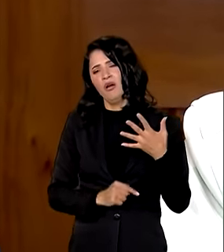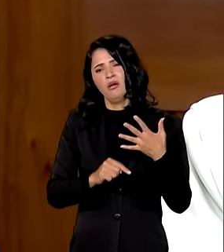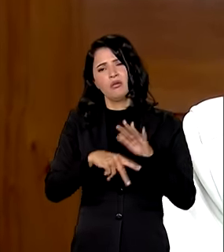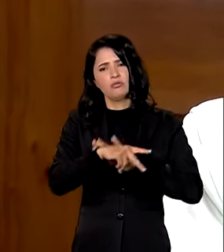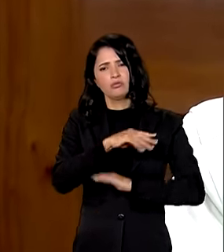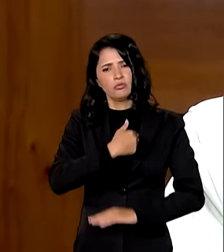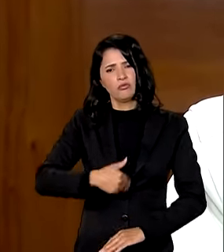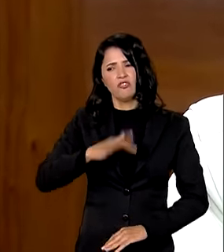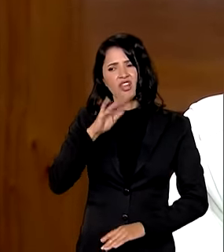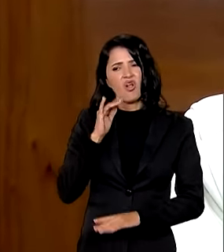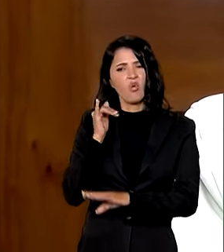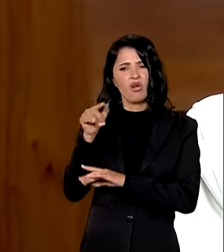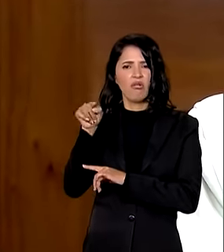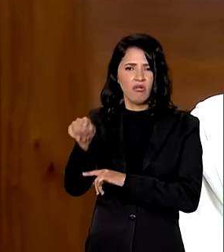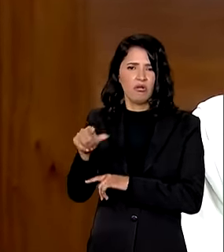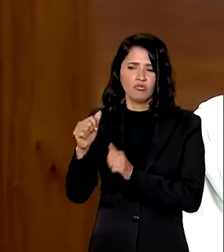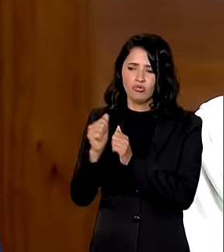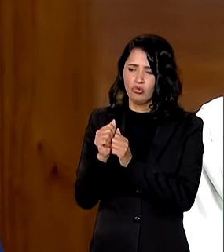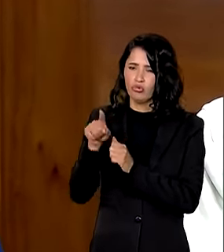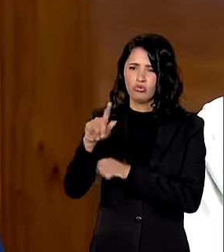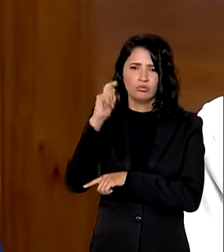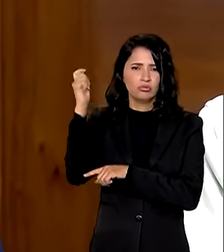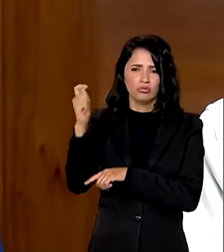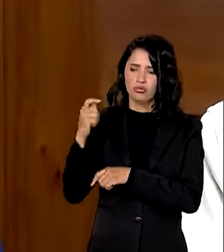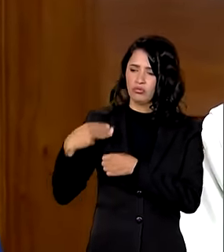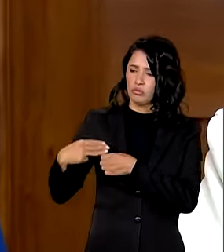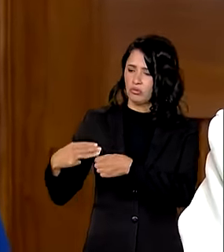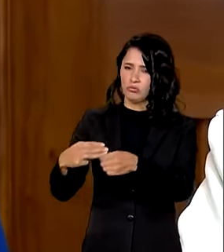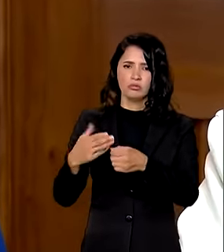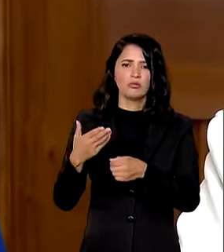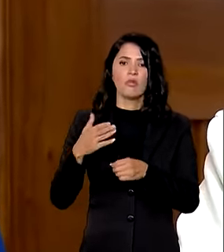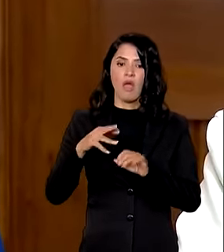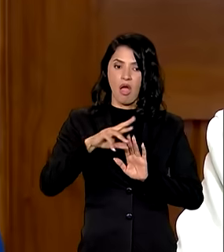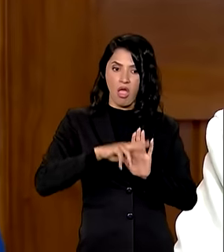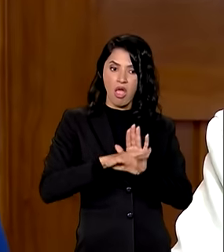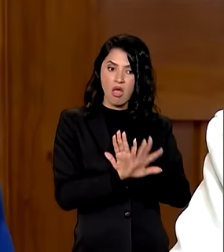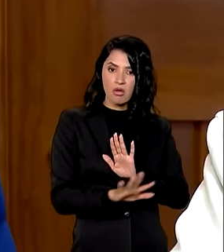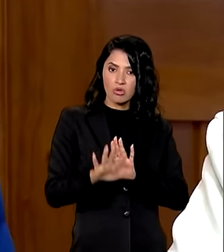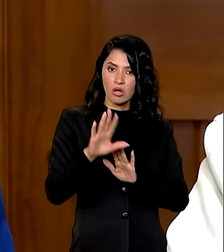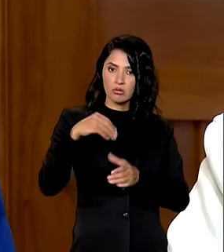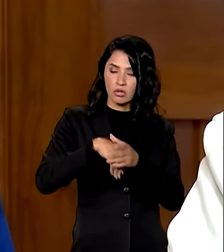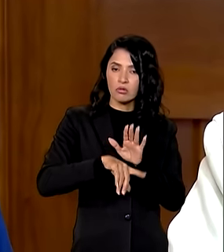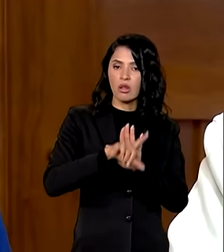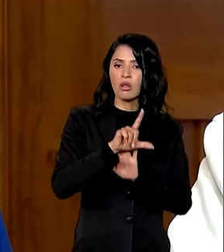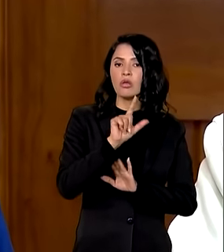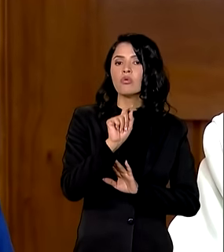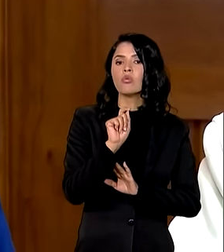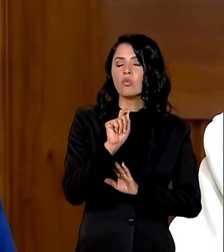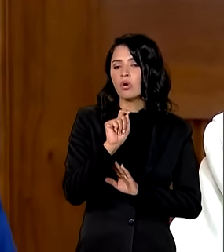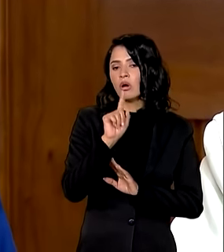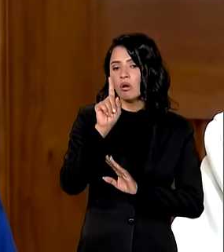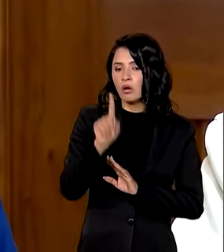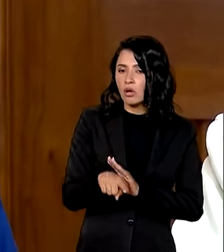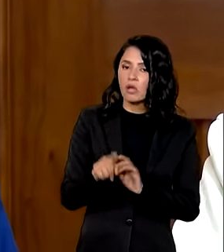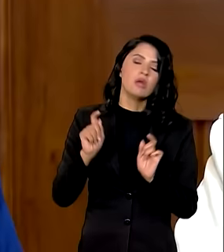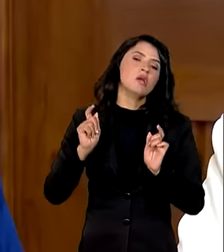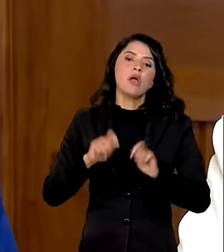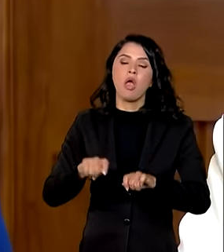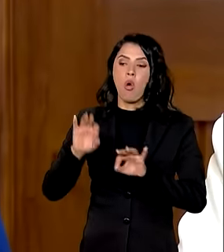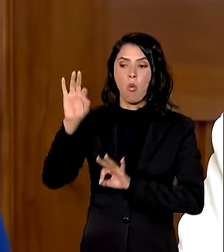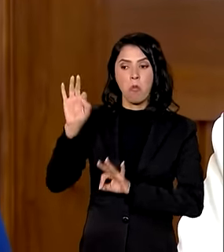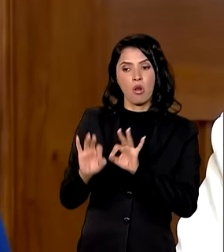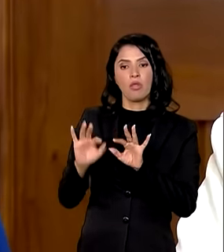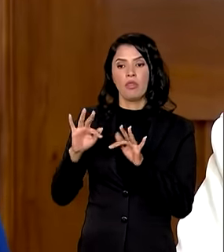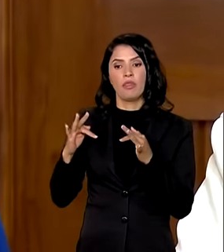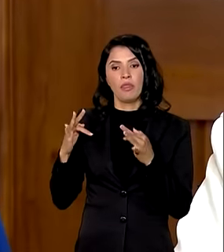federal no Rio Grande do Sul e com os municípios e que a regra geral na lei é a condição do plano de